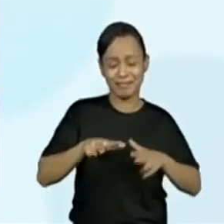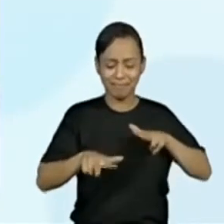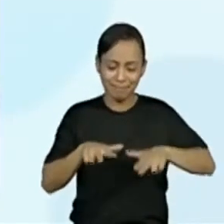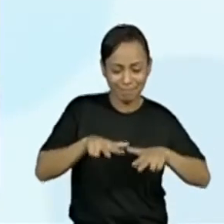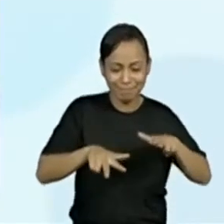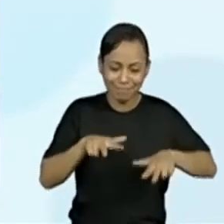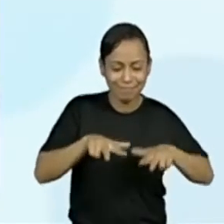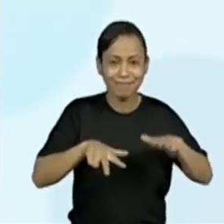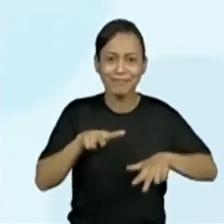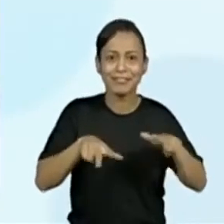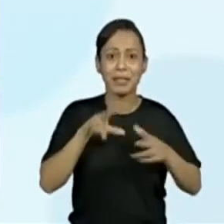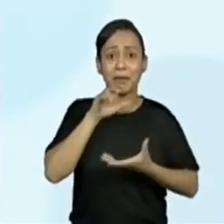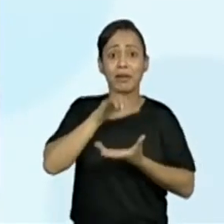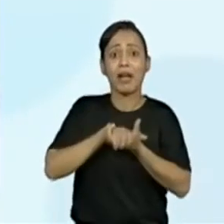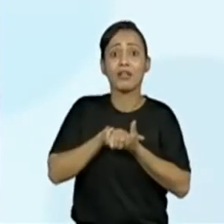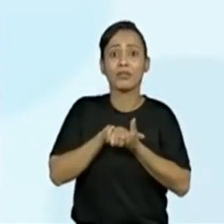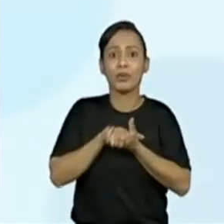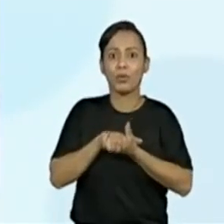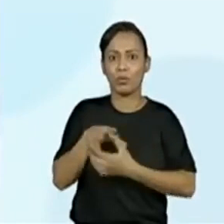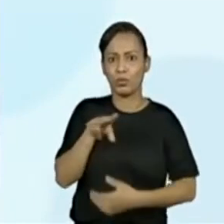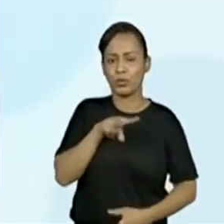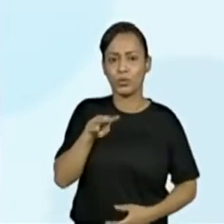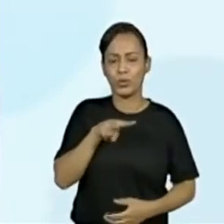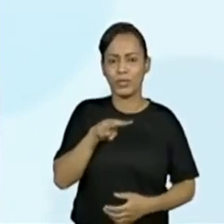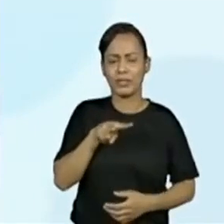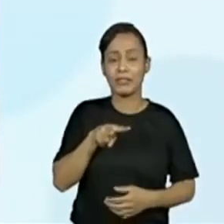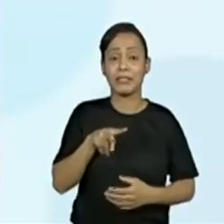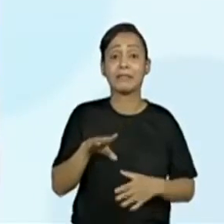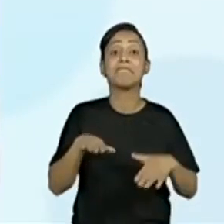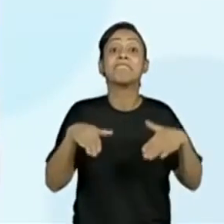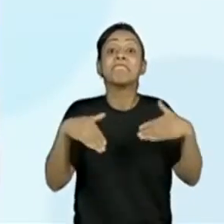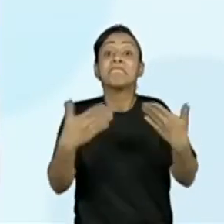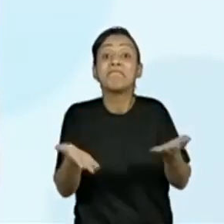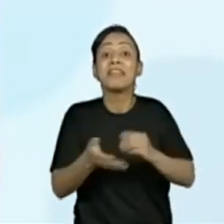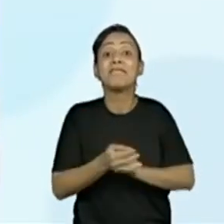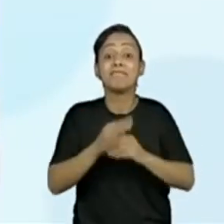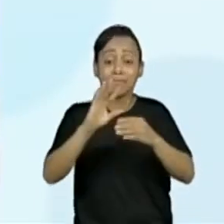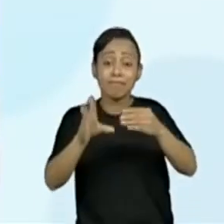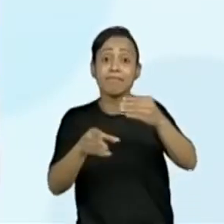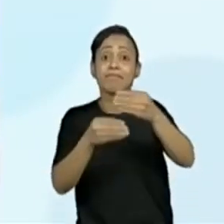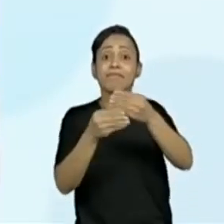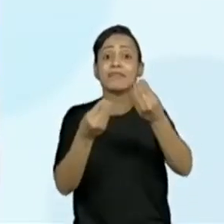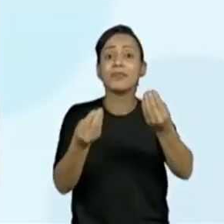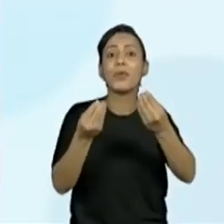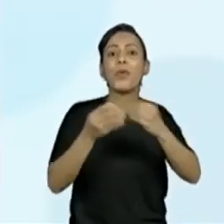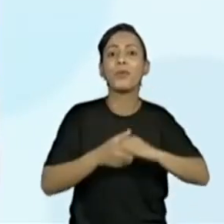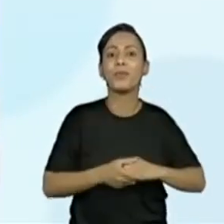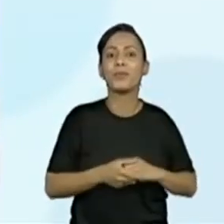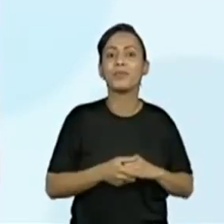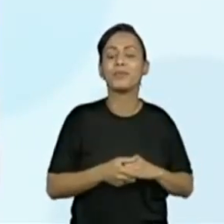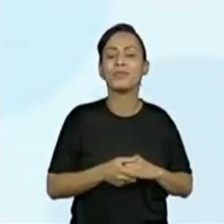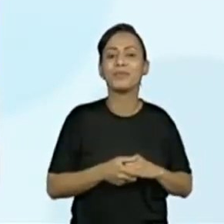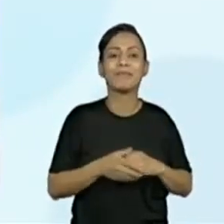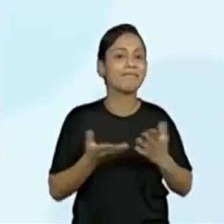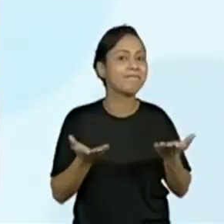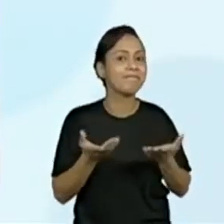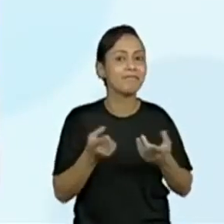casou com a pata. É esse verso que você quer. verso. Perfeito, professora. Vamos olhar qual o verso que pode estar.